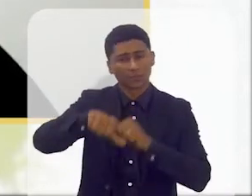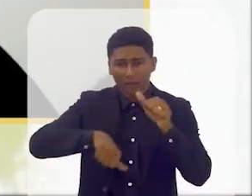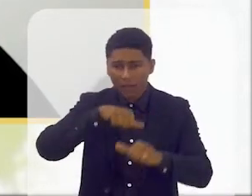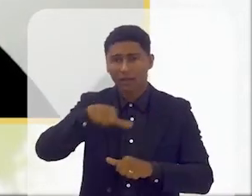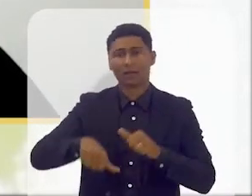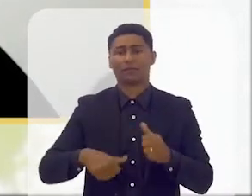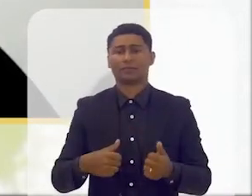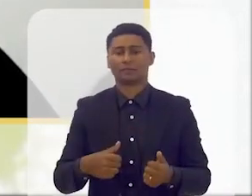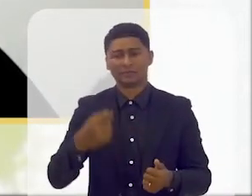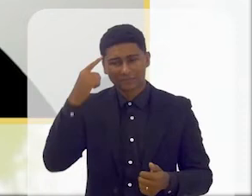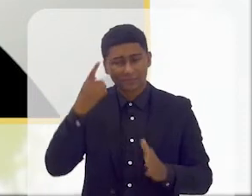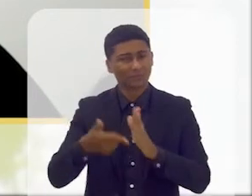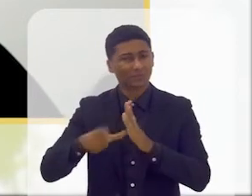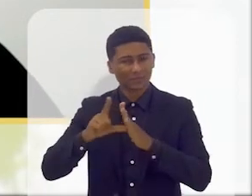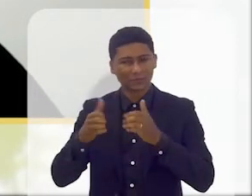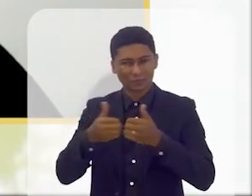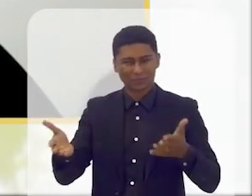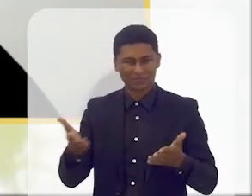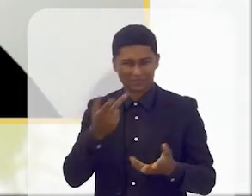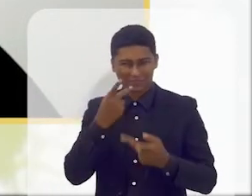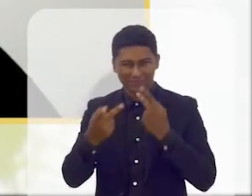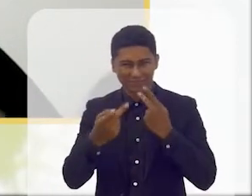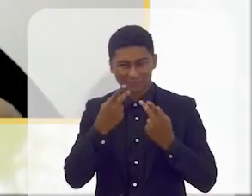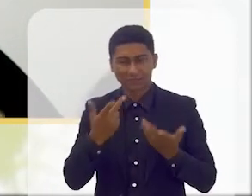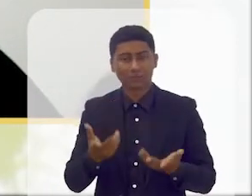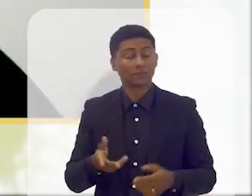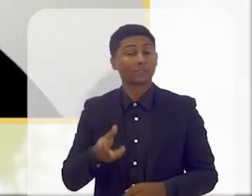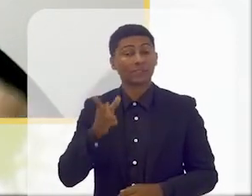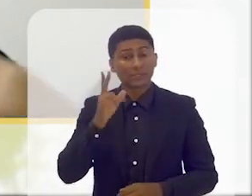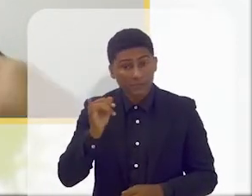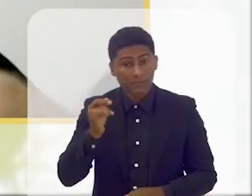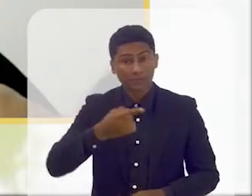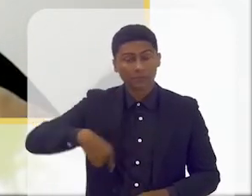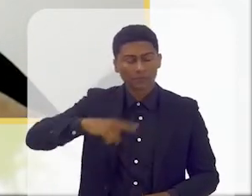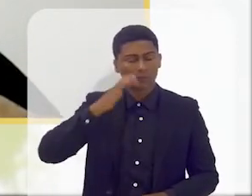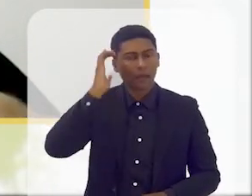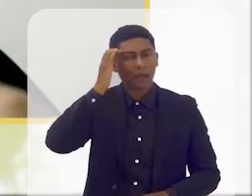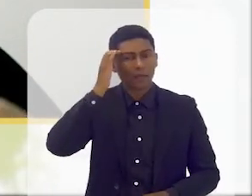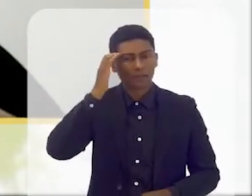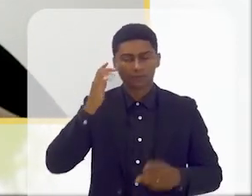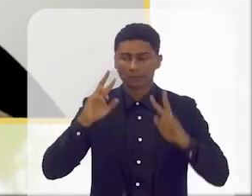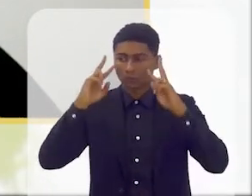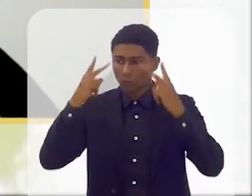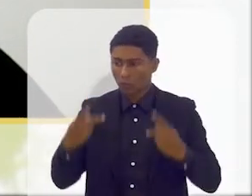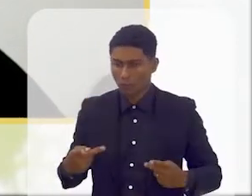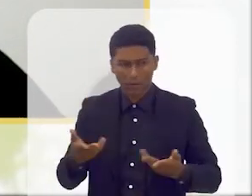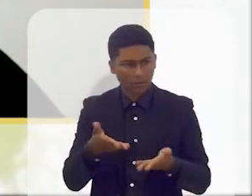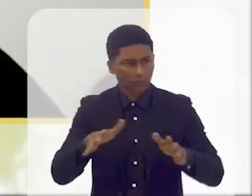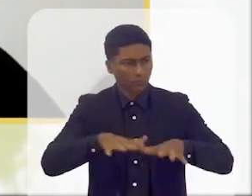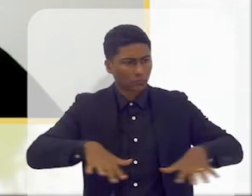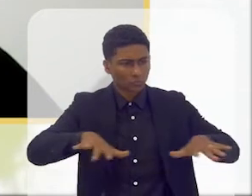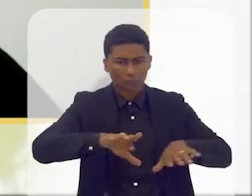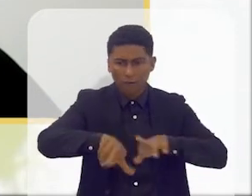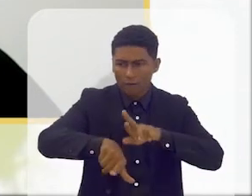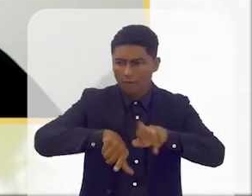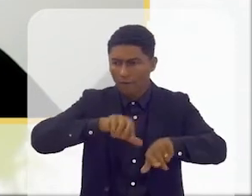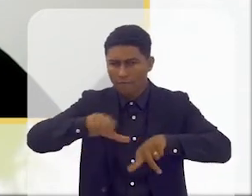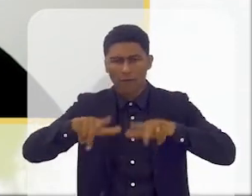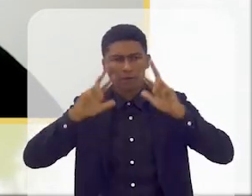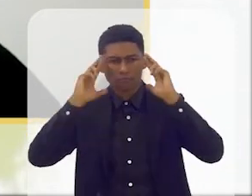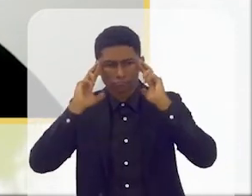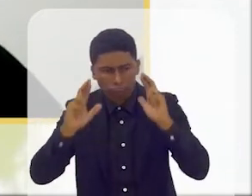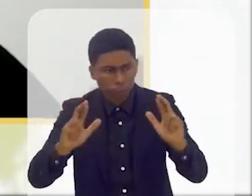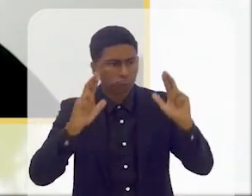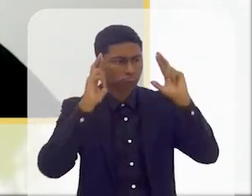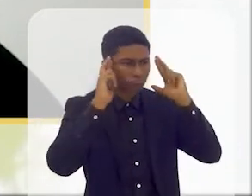início da nossa conversa, que era, se nós não nos entendermos, enquanto seres humanos, que eu tenho que respeitar o outro pela sua diferença,